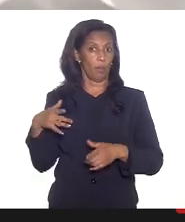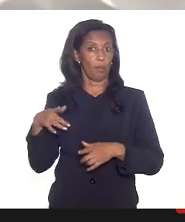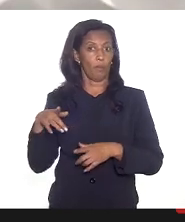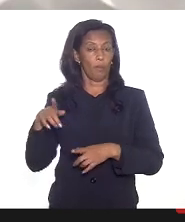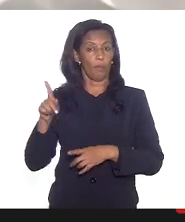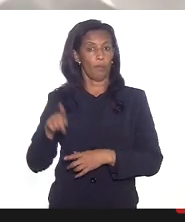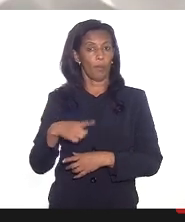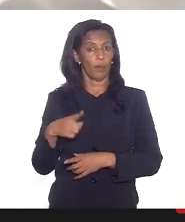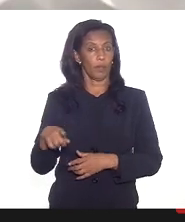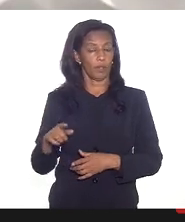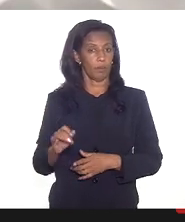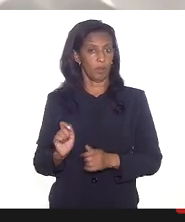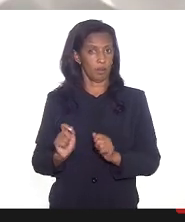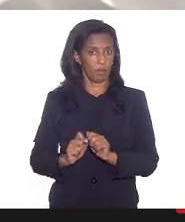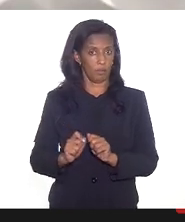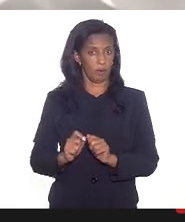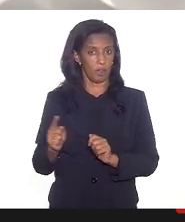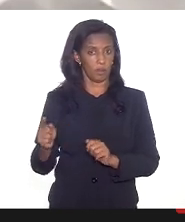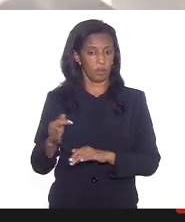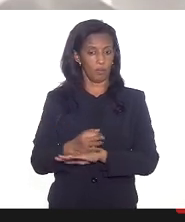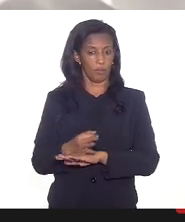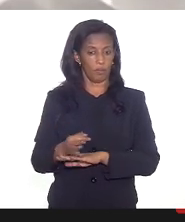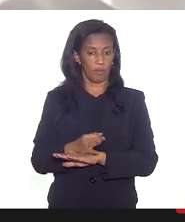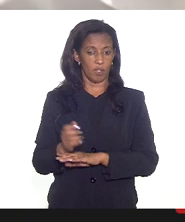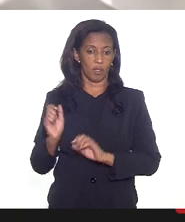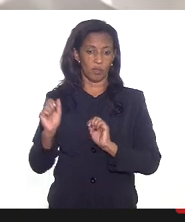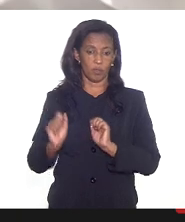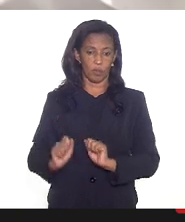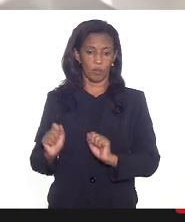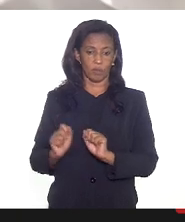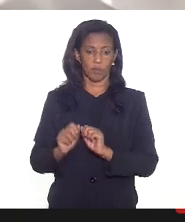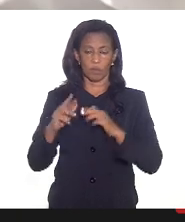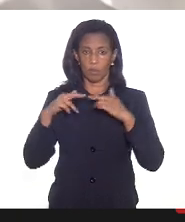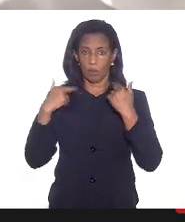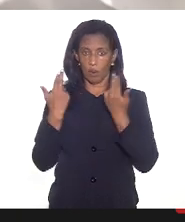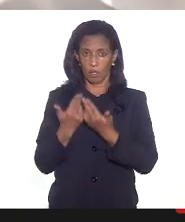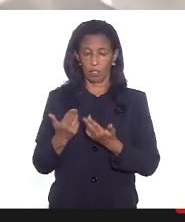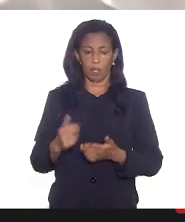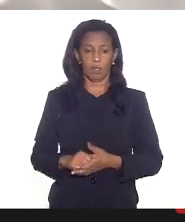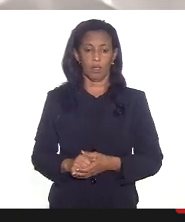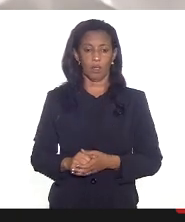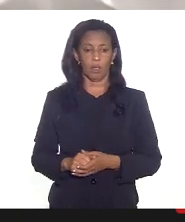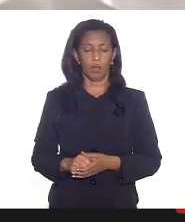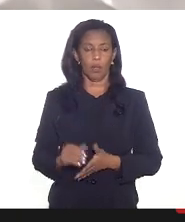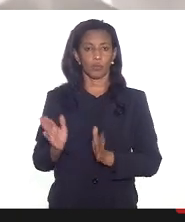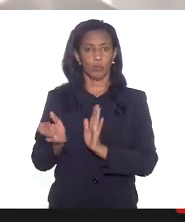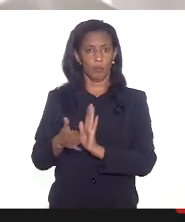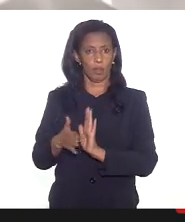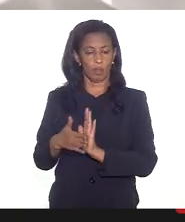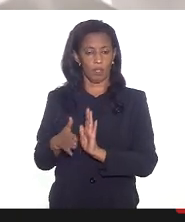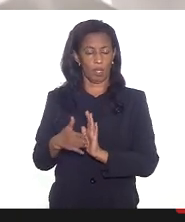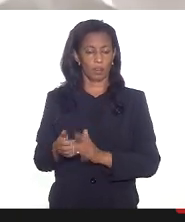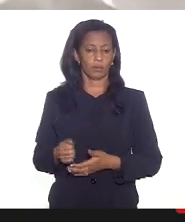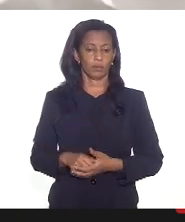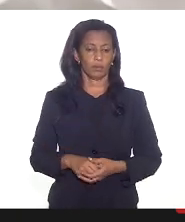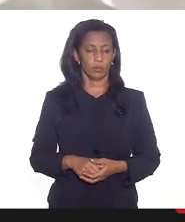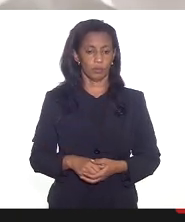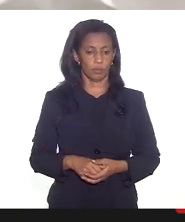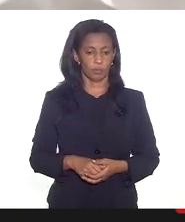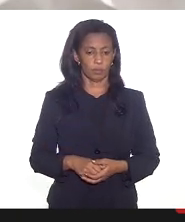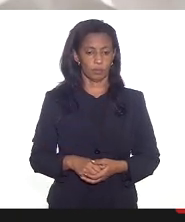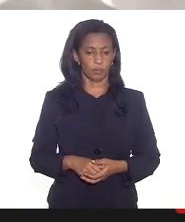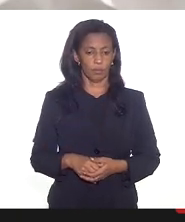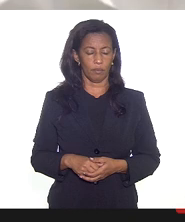durante o recesso nós possamos estar fazendo até uma reunião com os mandatos né deputada Regiane